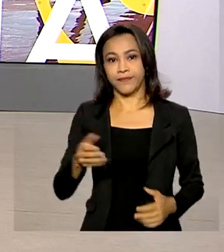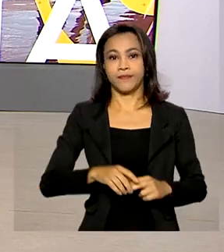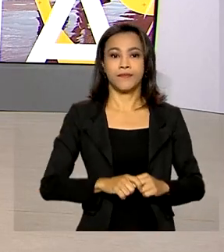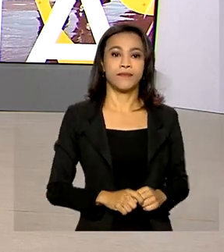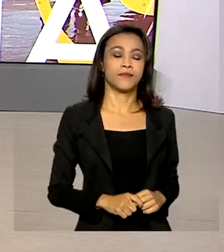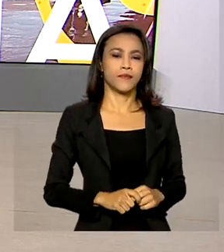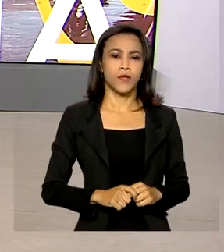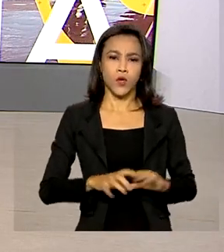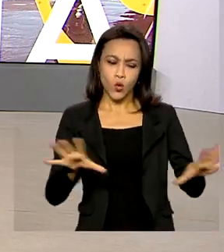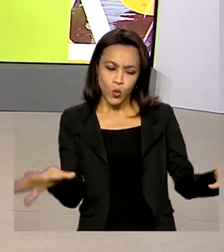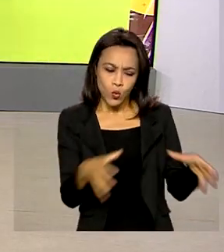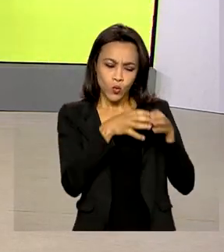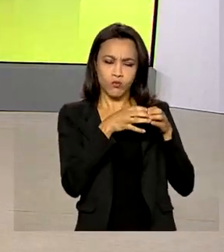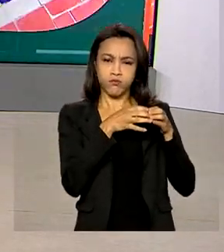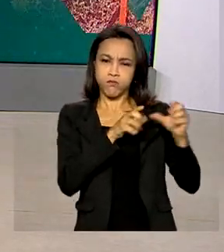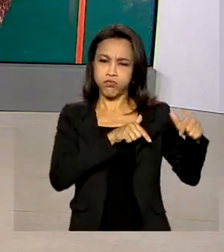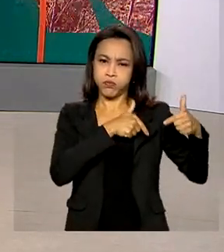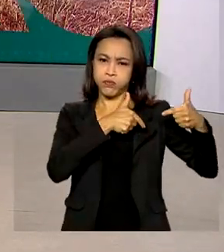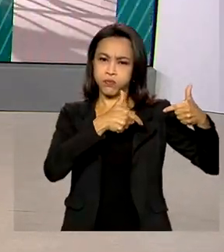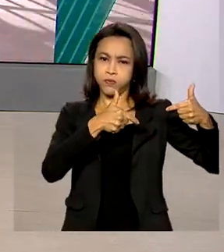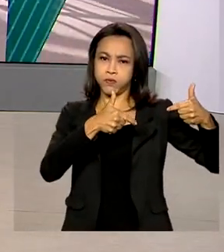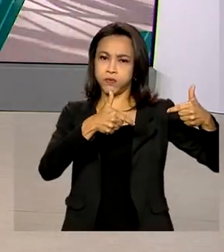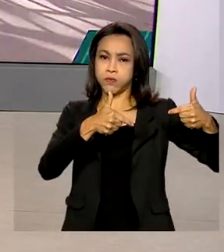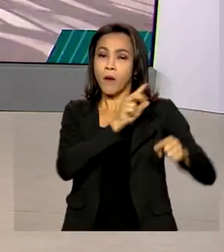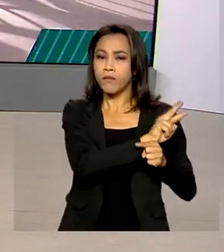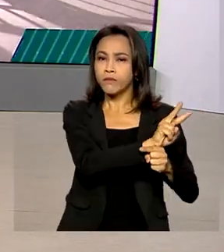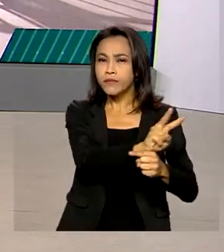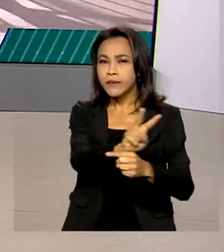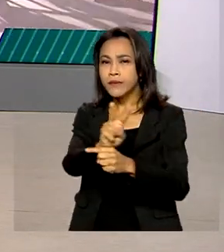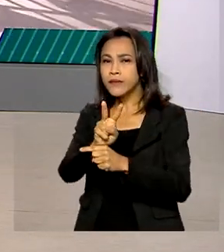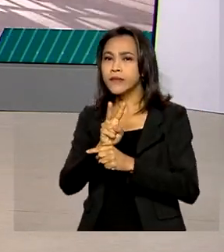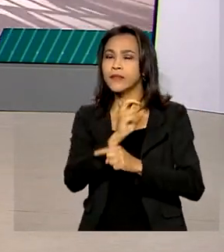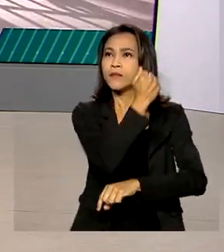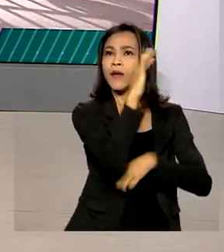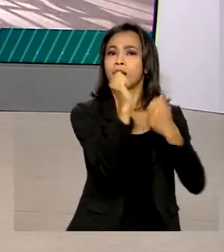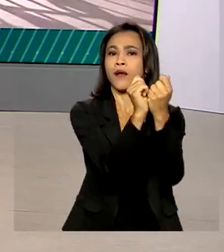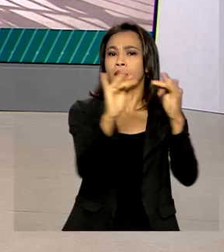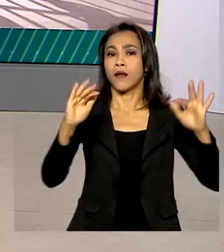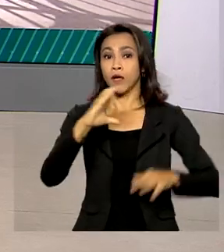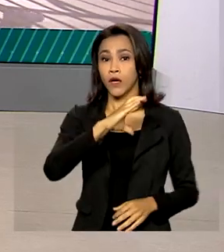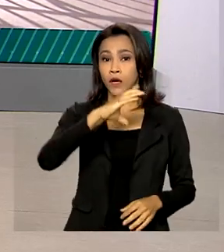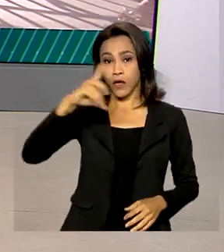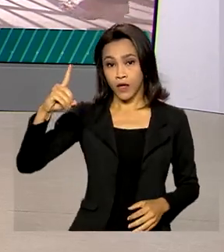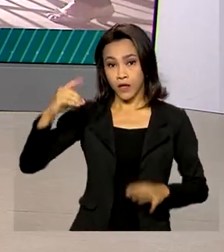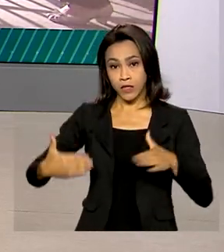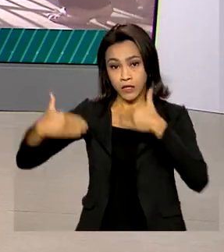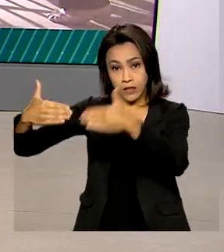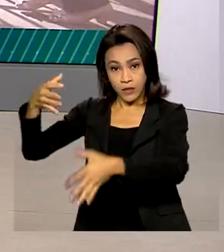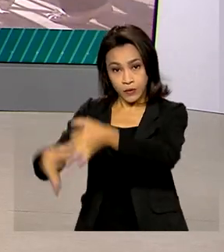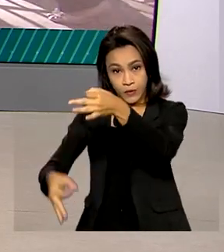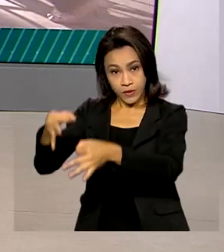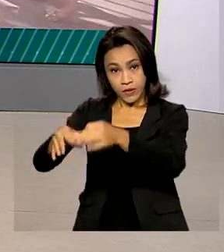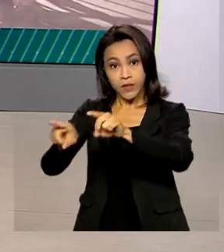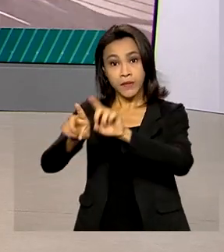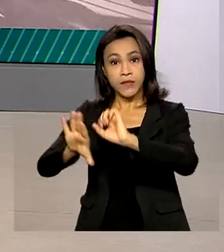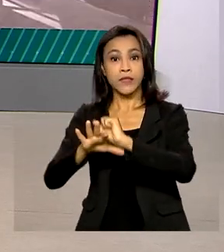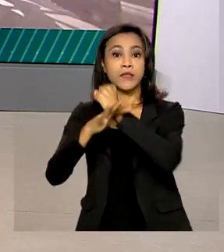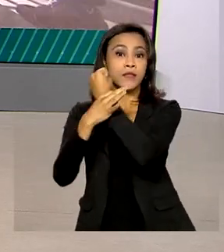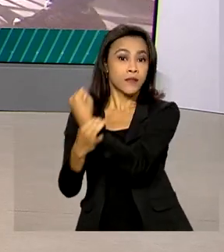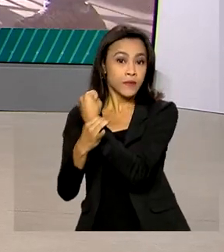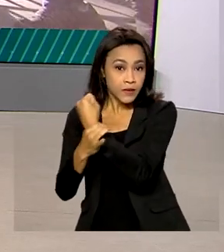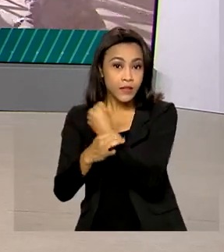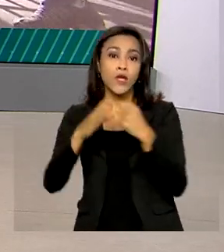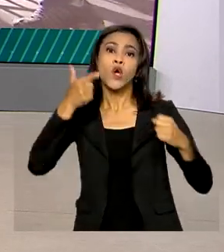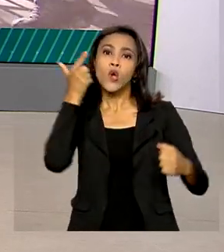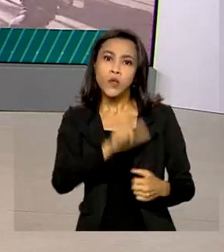A operação Guardiões do Bioma, coordenada pelo Ministério da Justiça e Segurança Pública, conseguiu reduzir em mais de 20